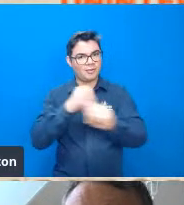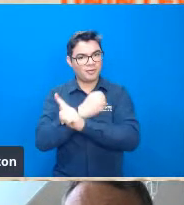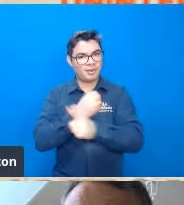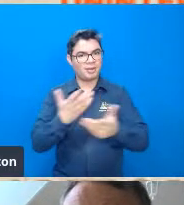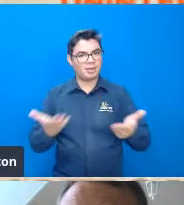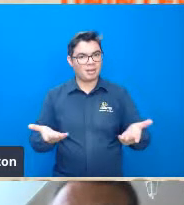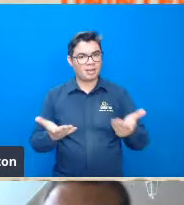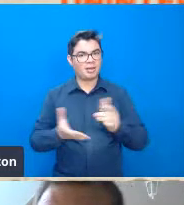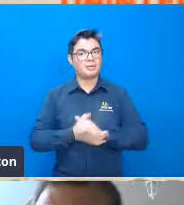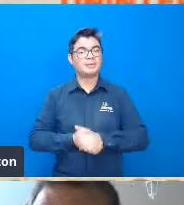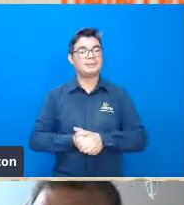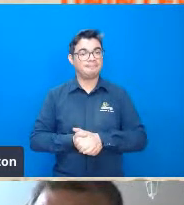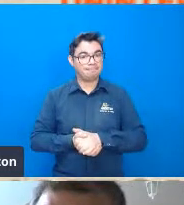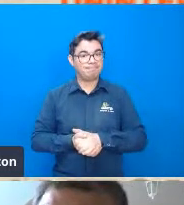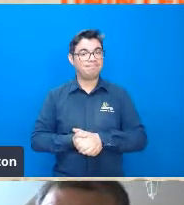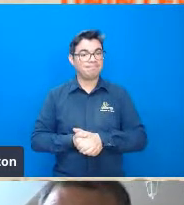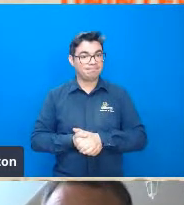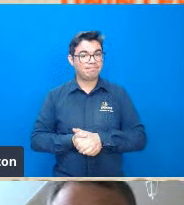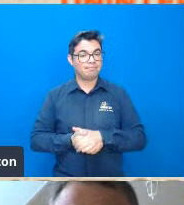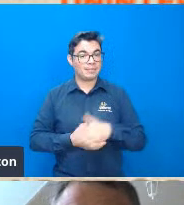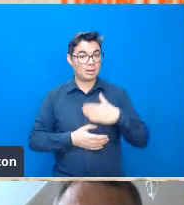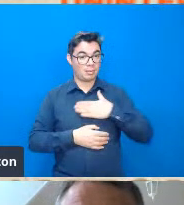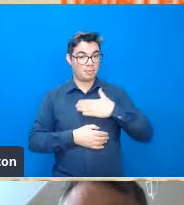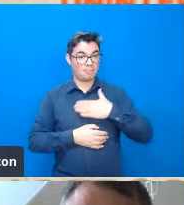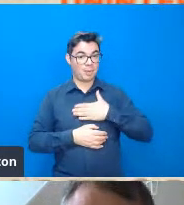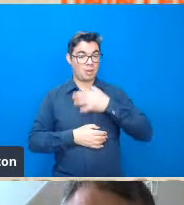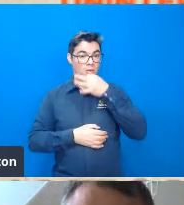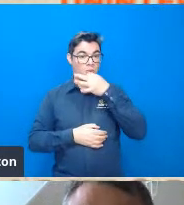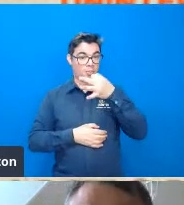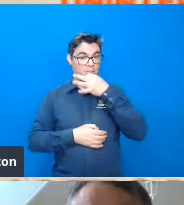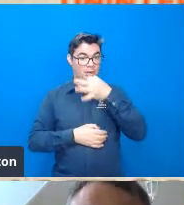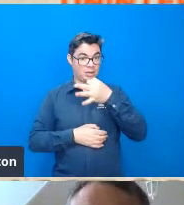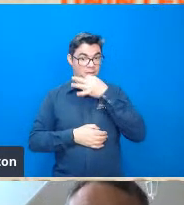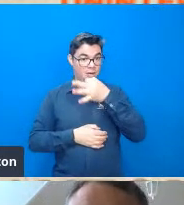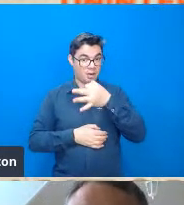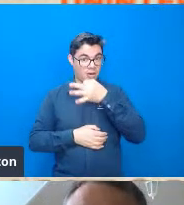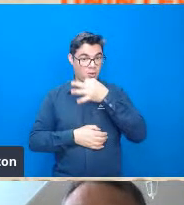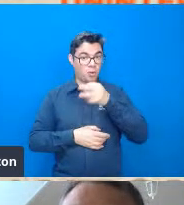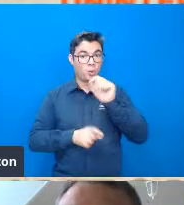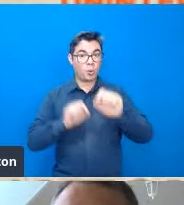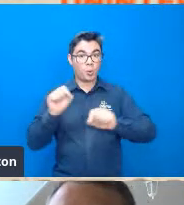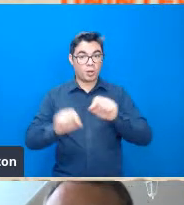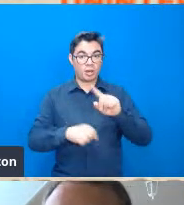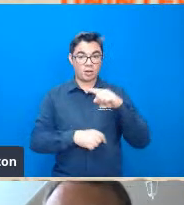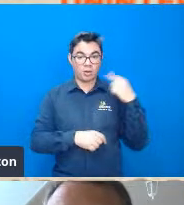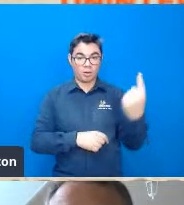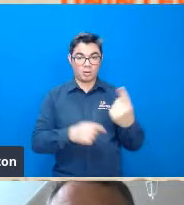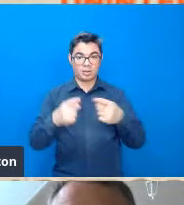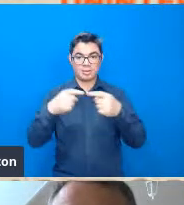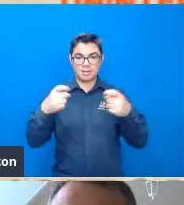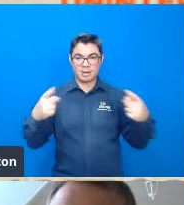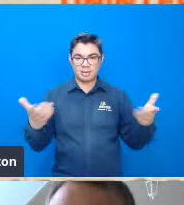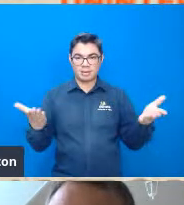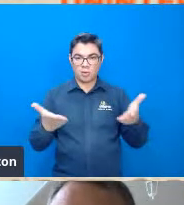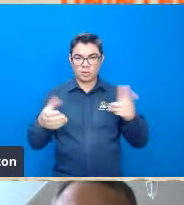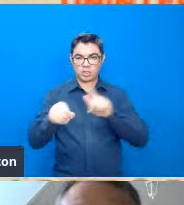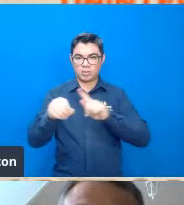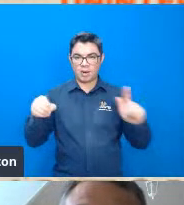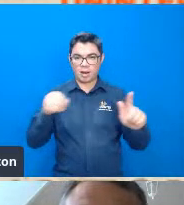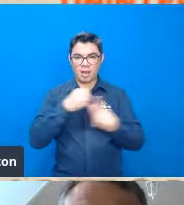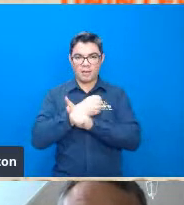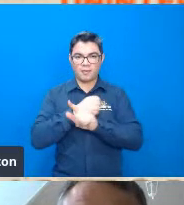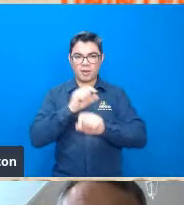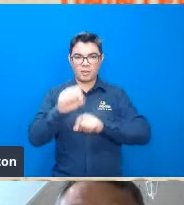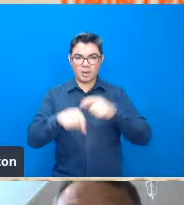e eu arrisco a dizer no meu entendimento pessoal que a nossa ciência geográfica